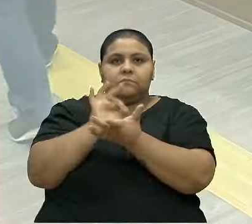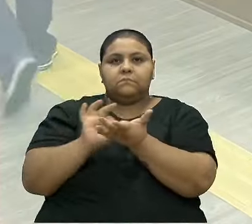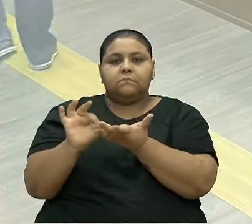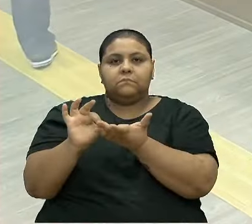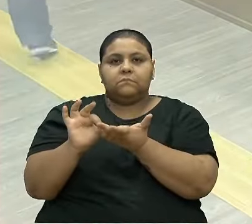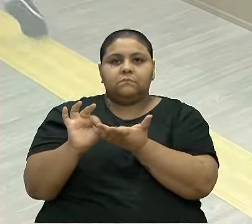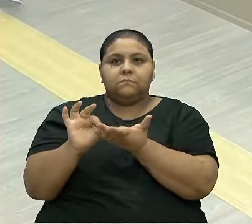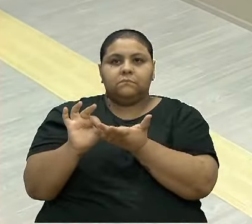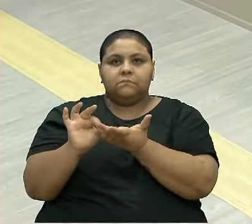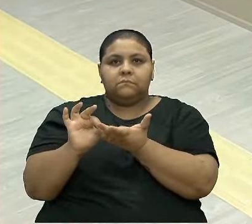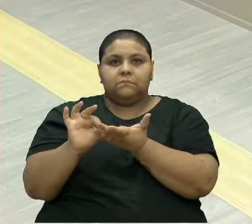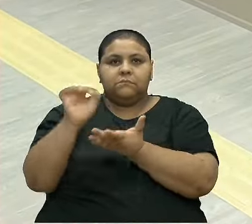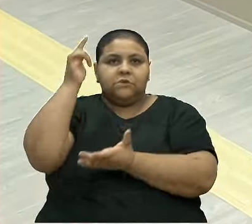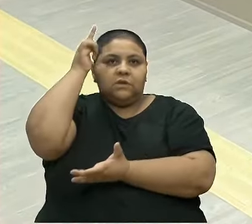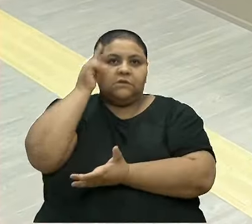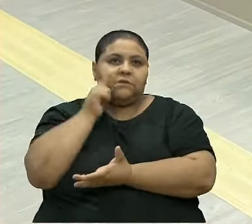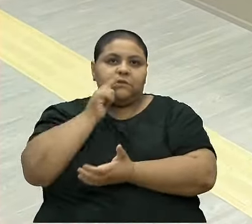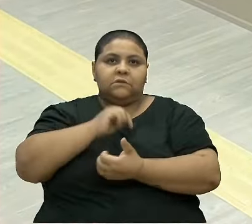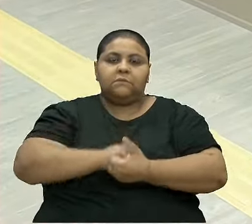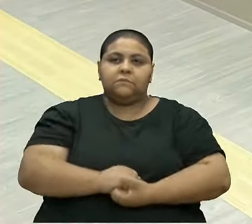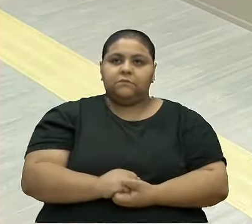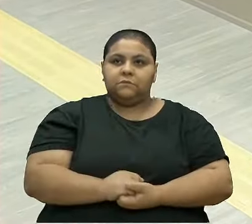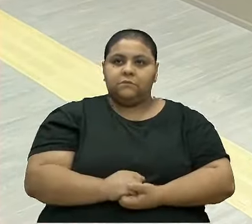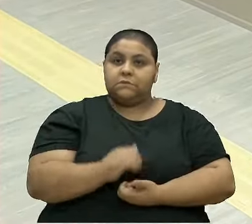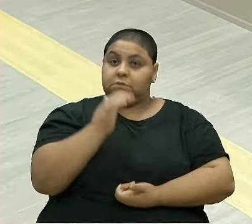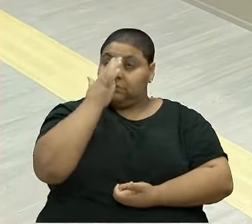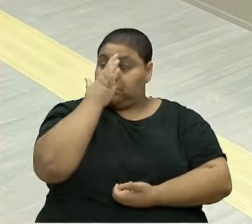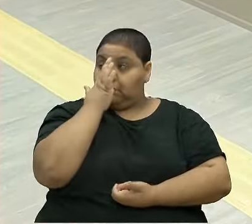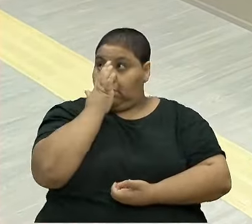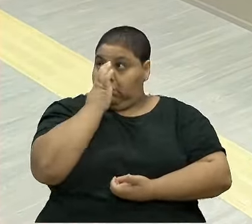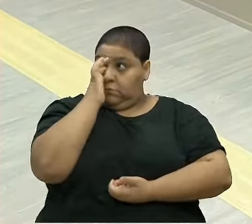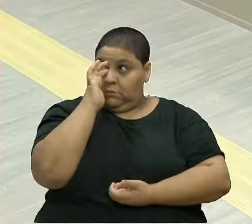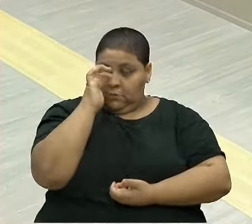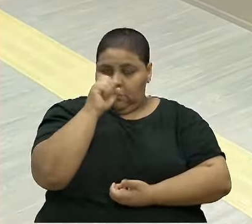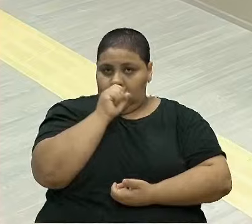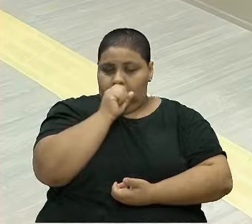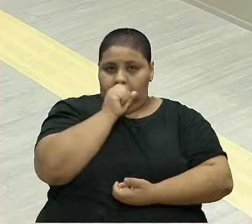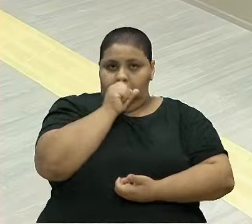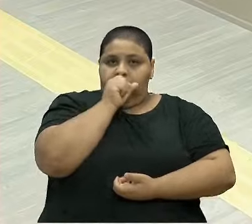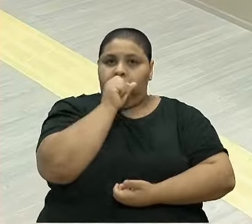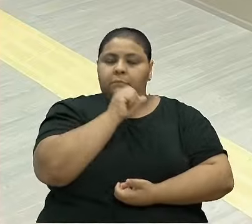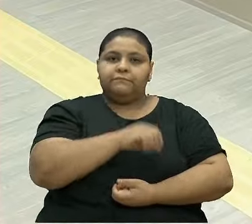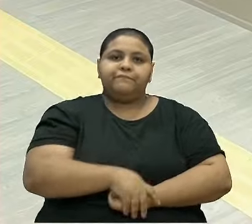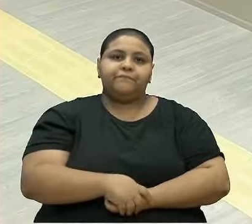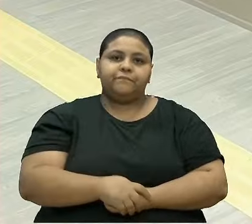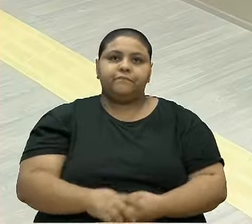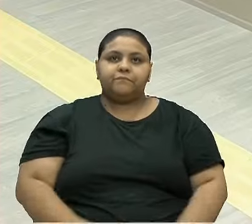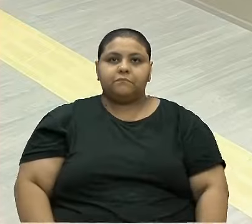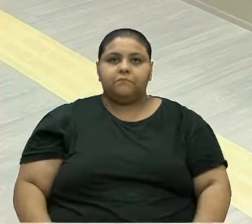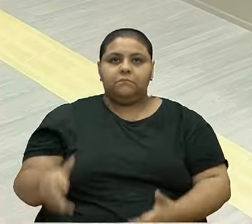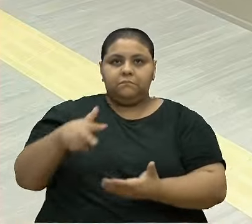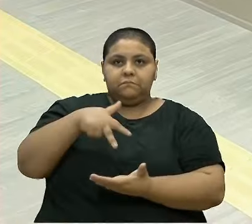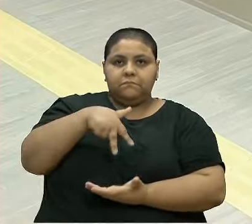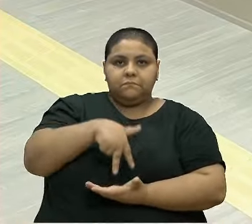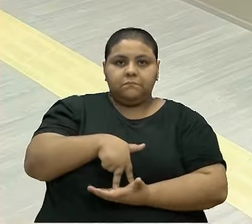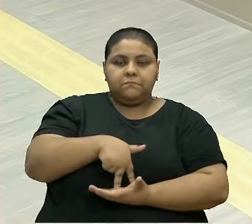O governador Lucas Carinhato, na tribuna.